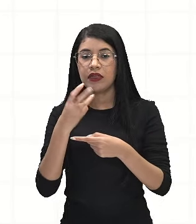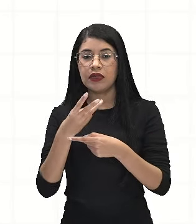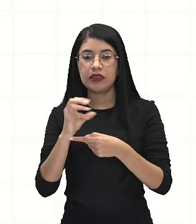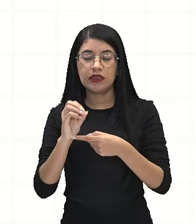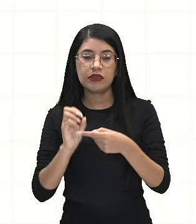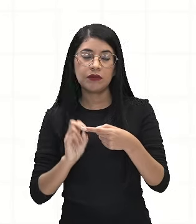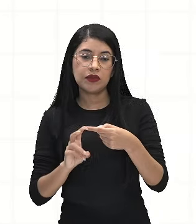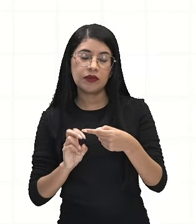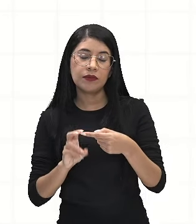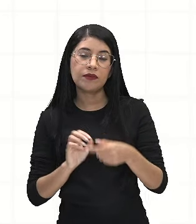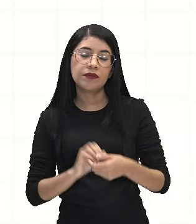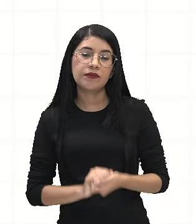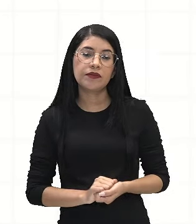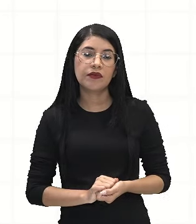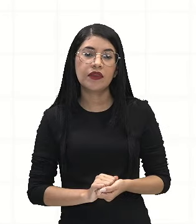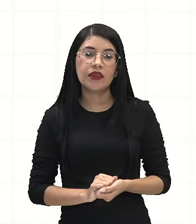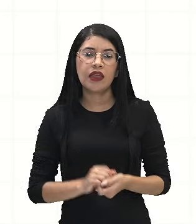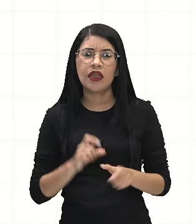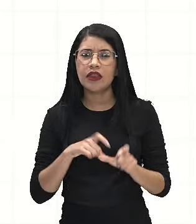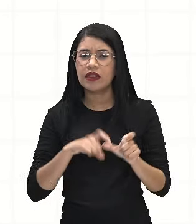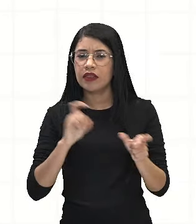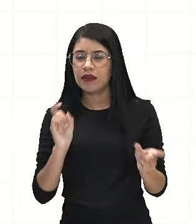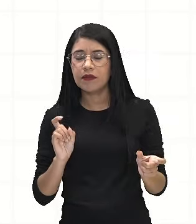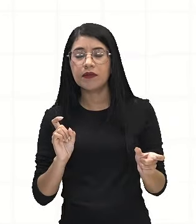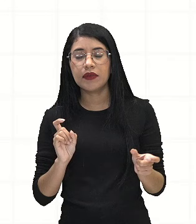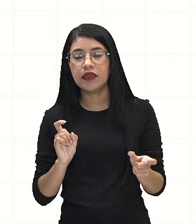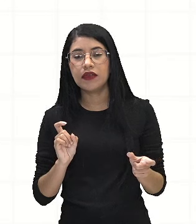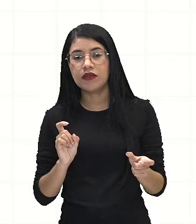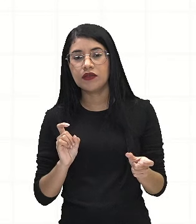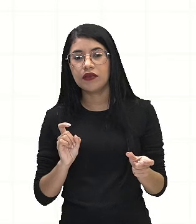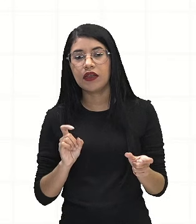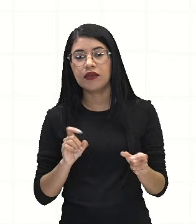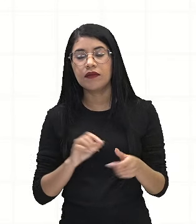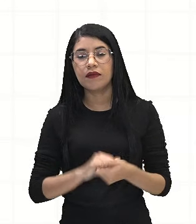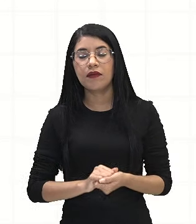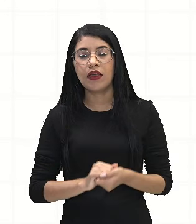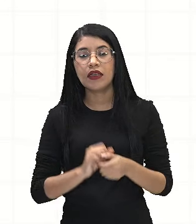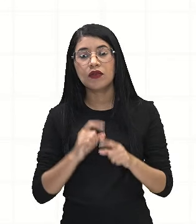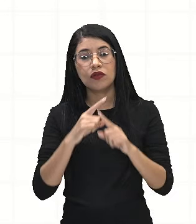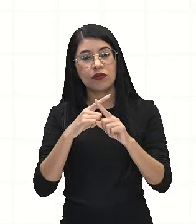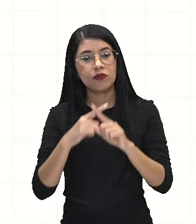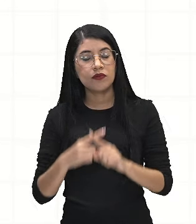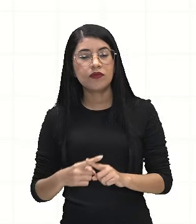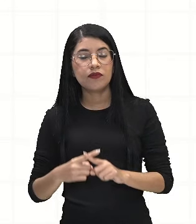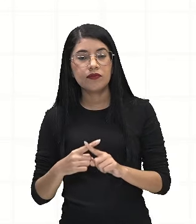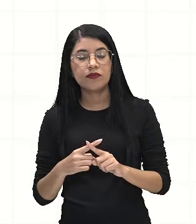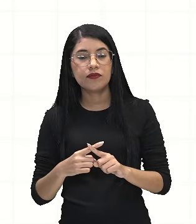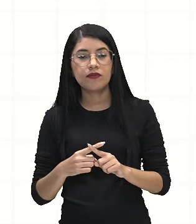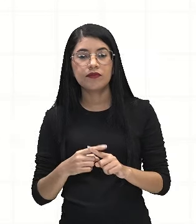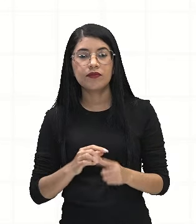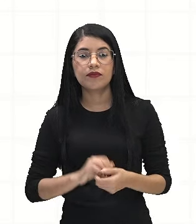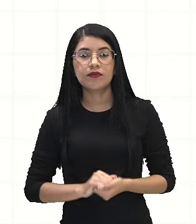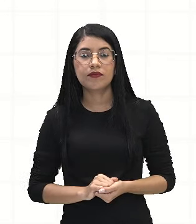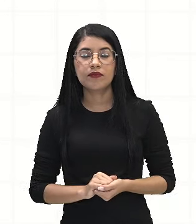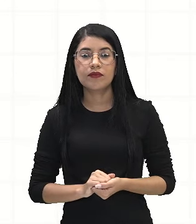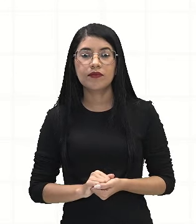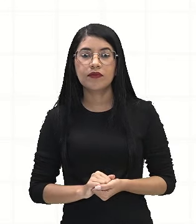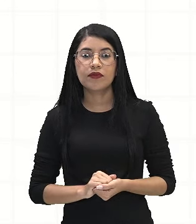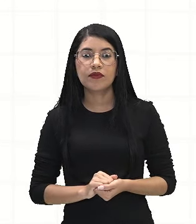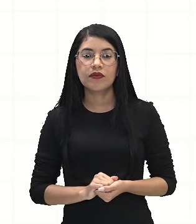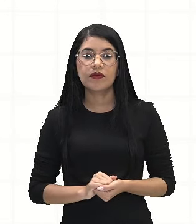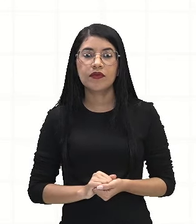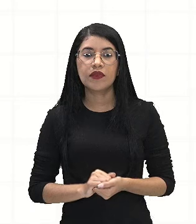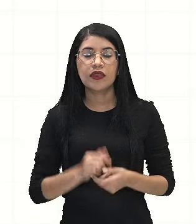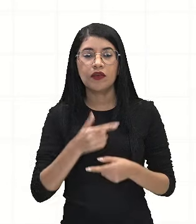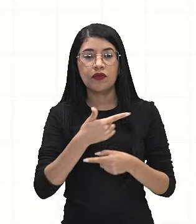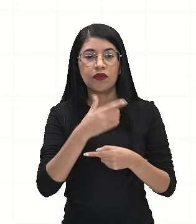independentes, não vai depender um evento do outro, eu vou multiplicar essas duas probabilidades. Então, vou ter aqui,